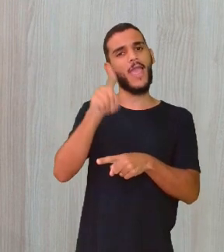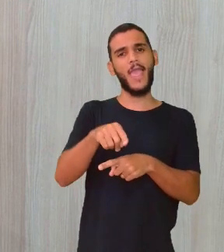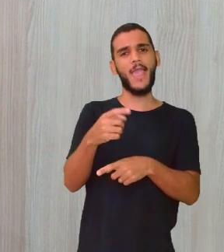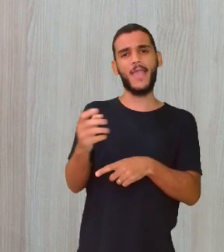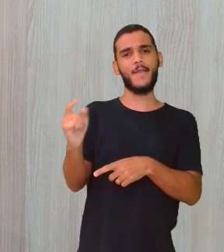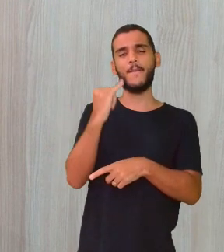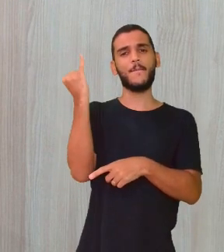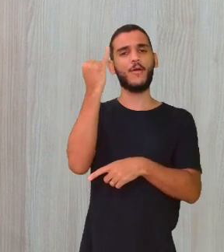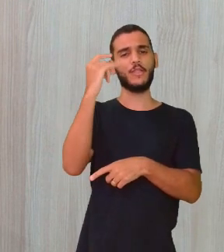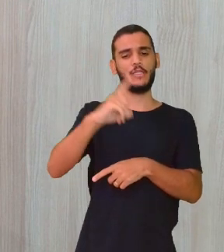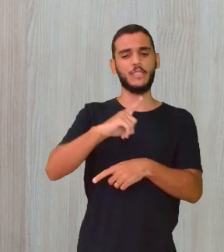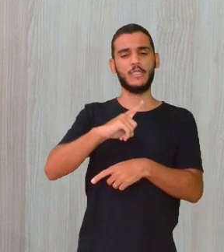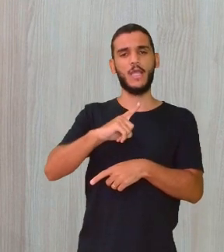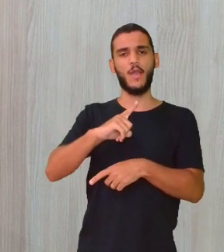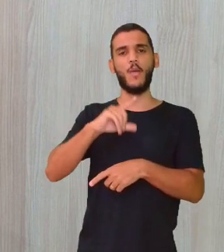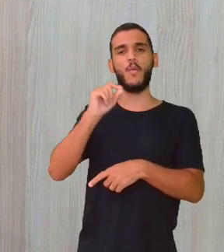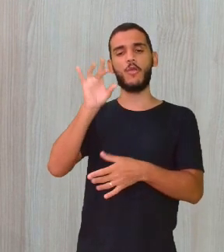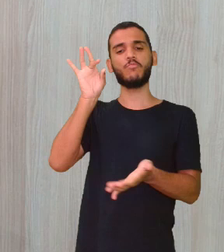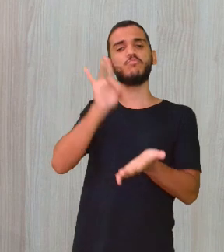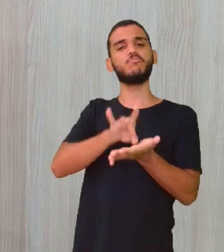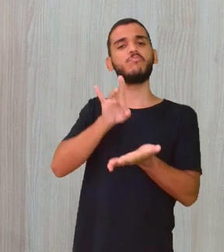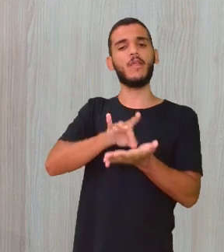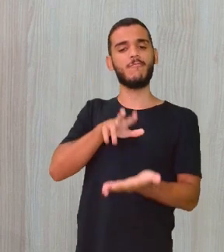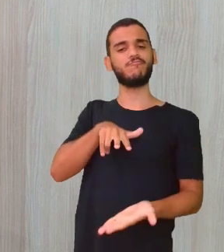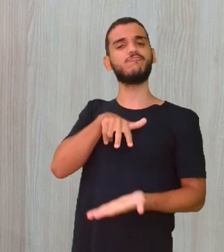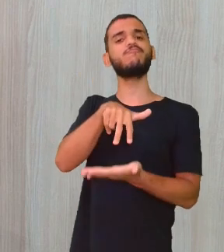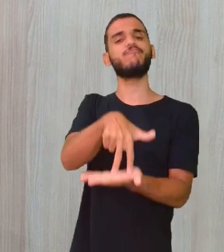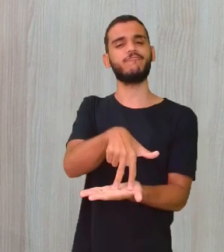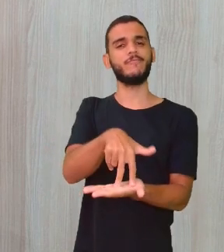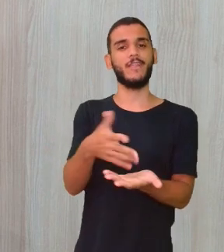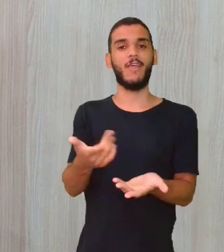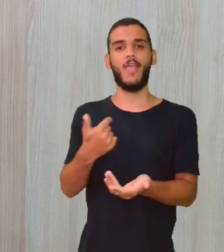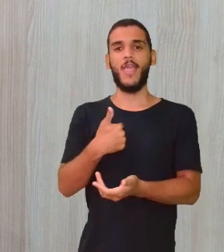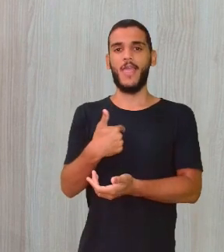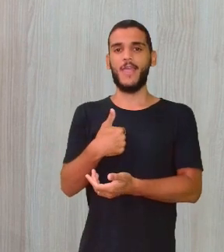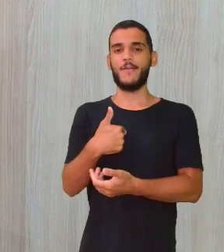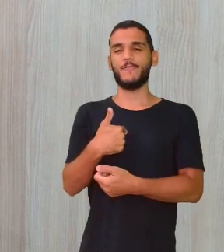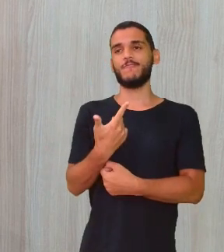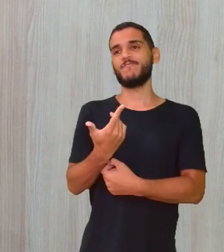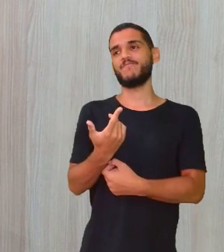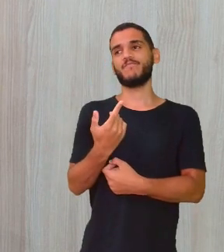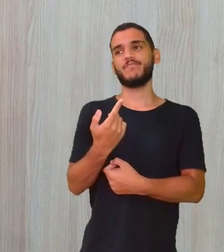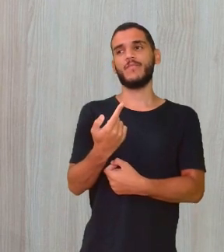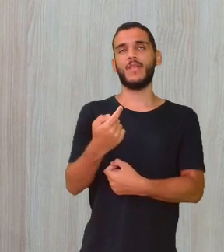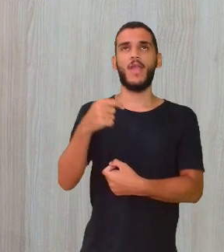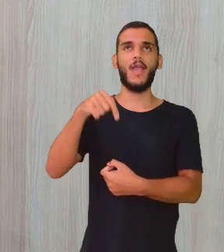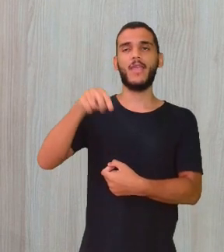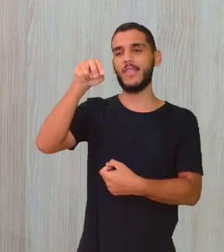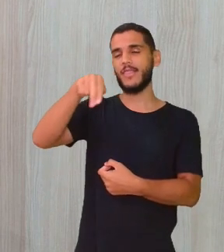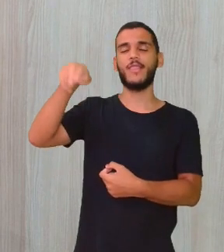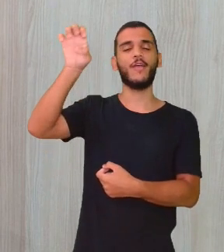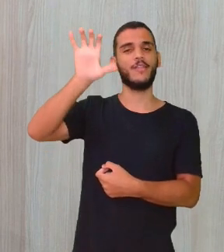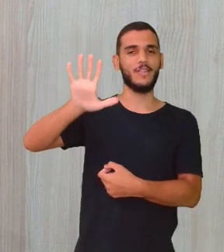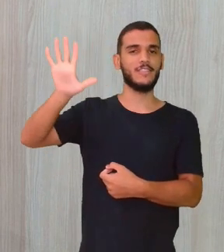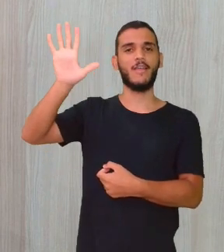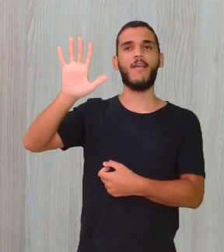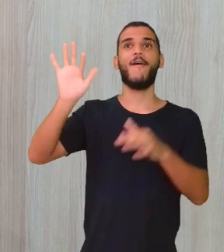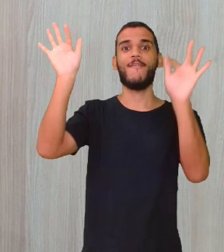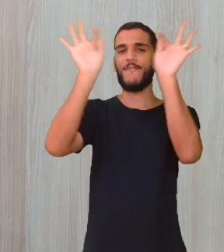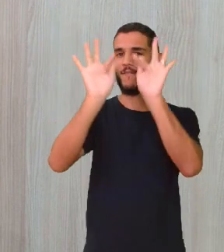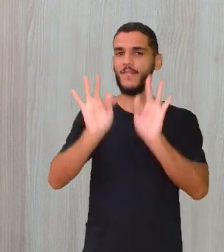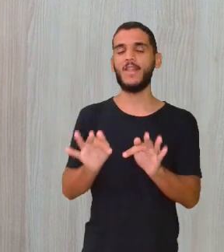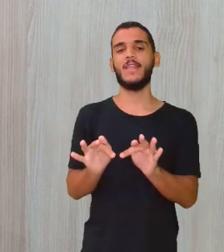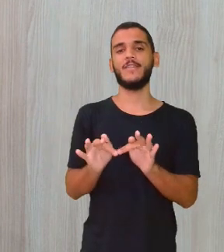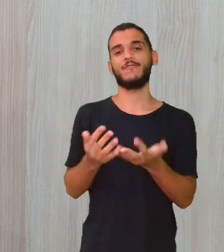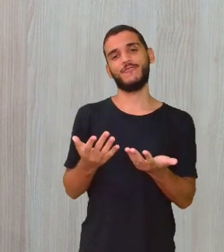Então, professora Camila, eu fico por aqui como nordestina, feliz com